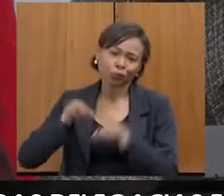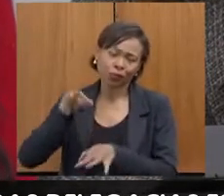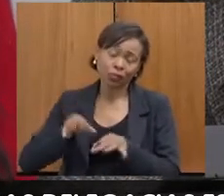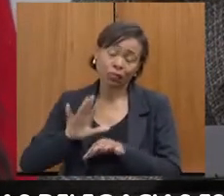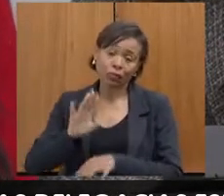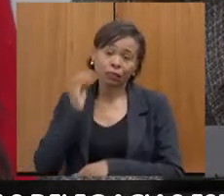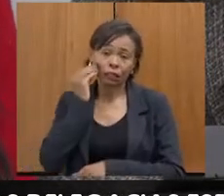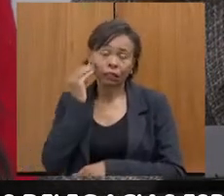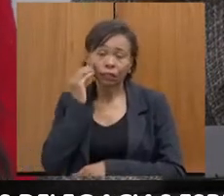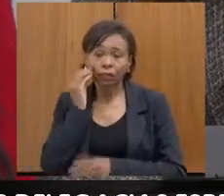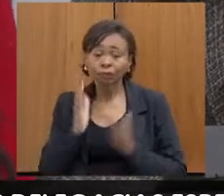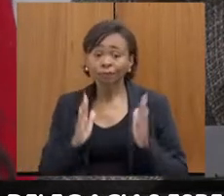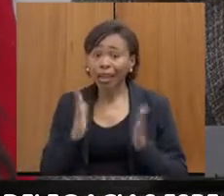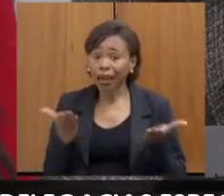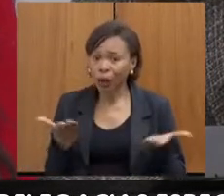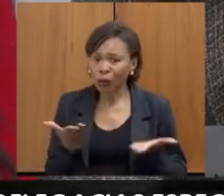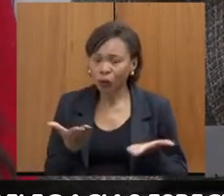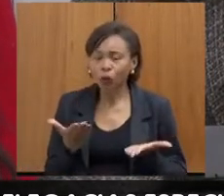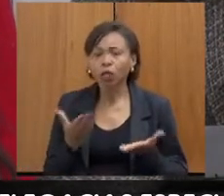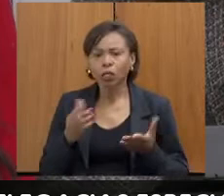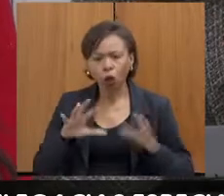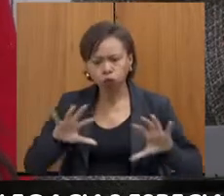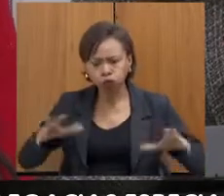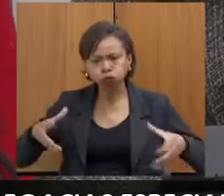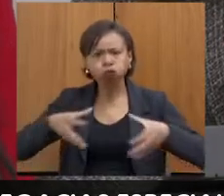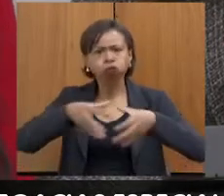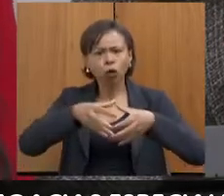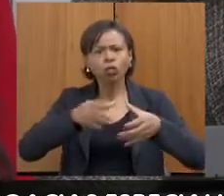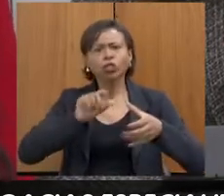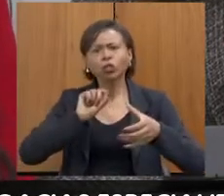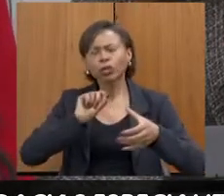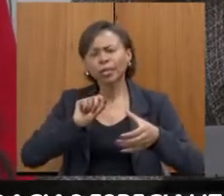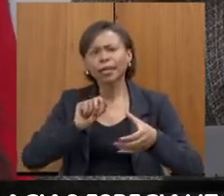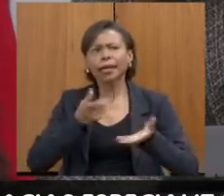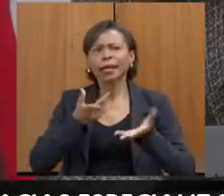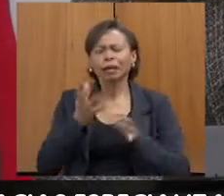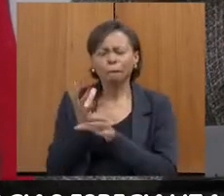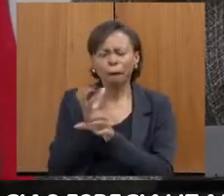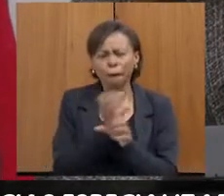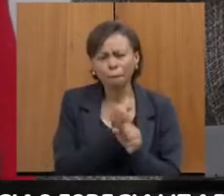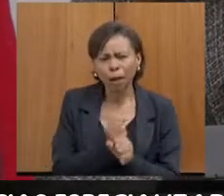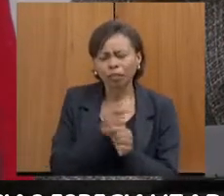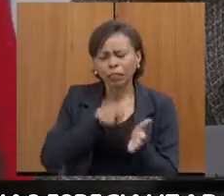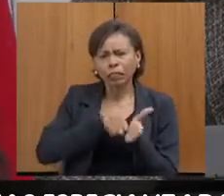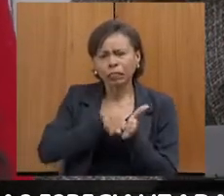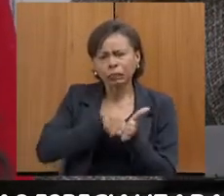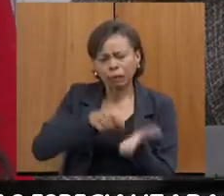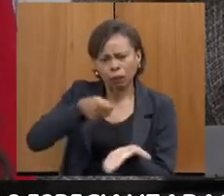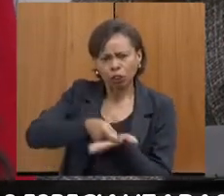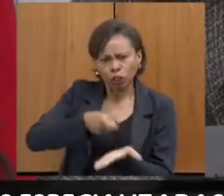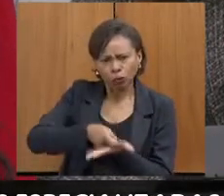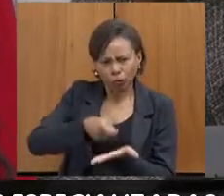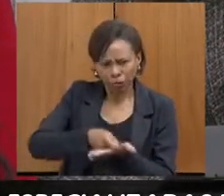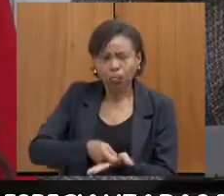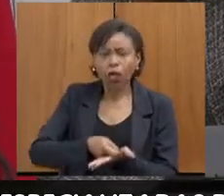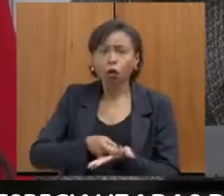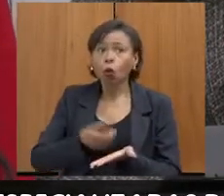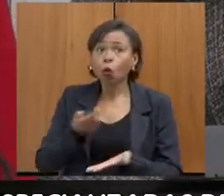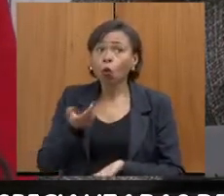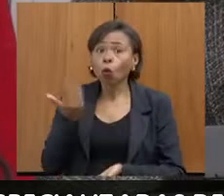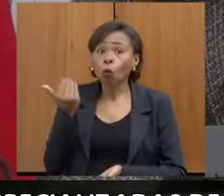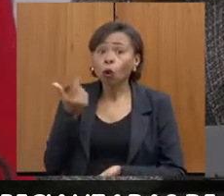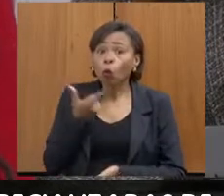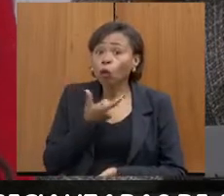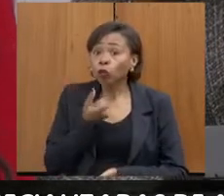muito fazer isso agora, a gente tem feito mutirões de intimação, concluir, em dois meses, a concluiu quase 200 inquéritos lá para